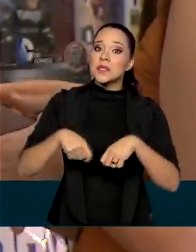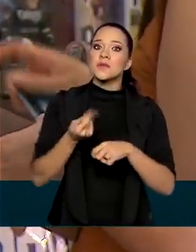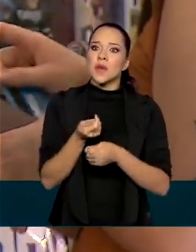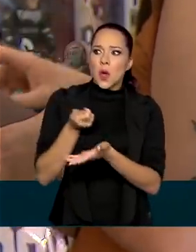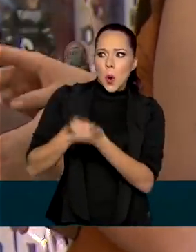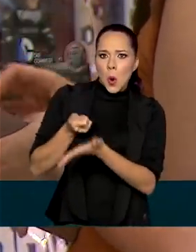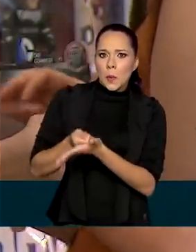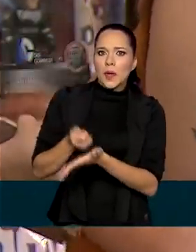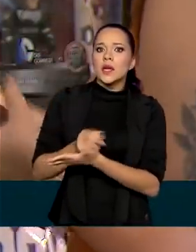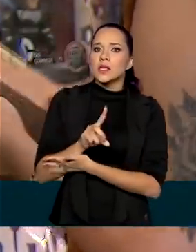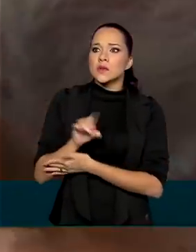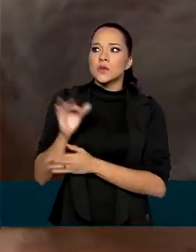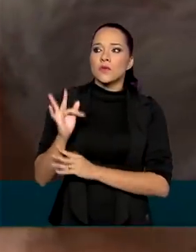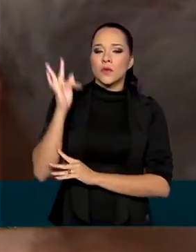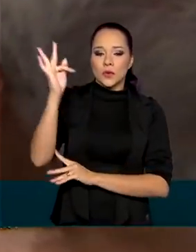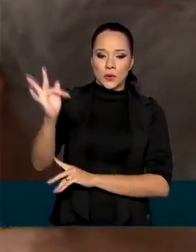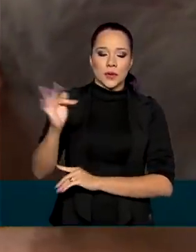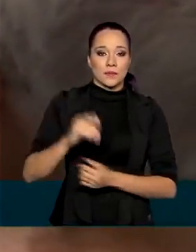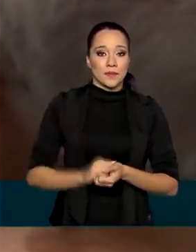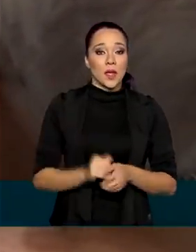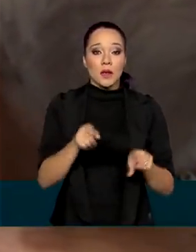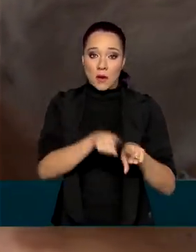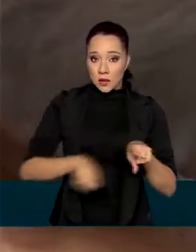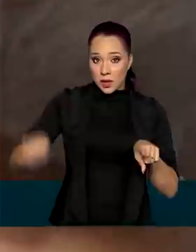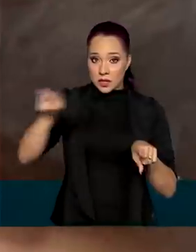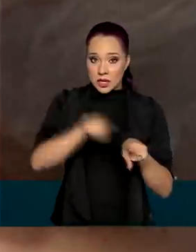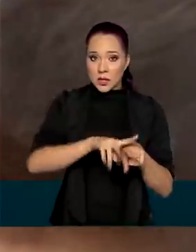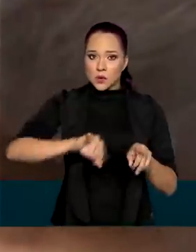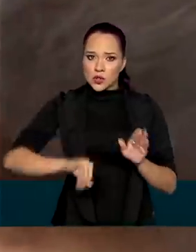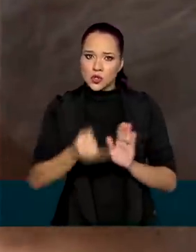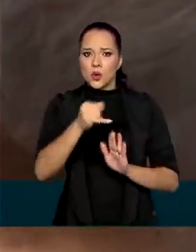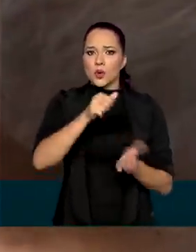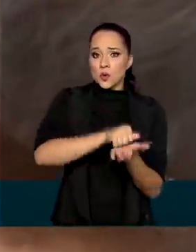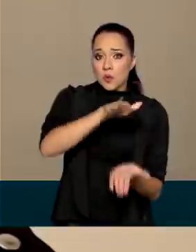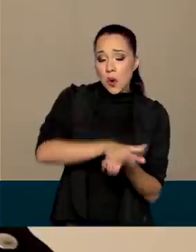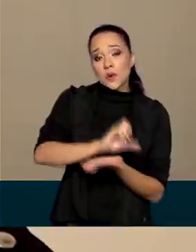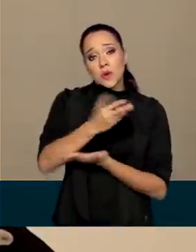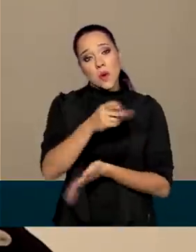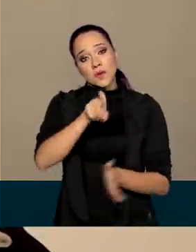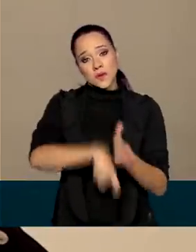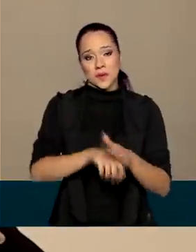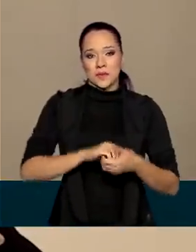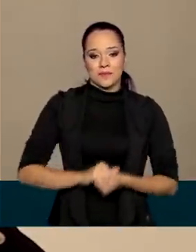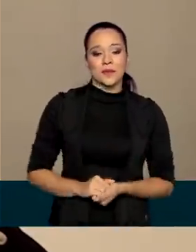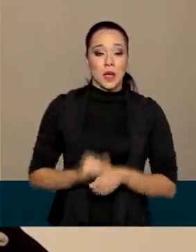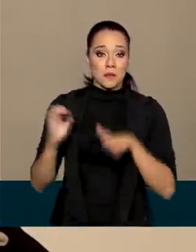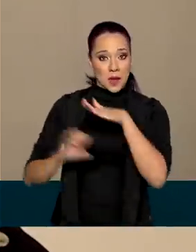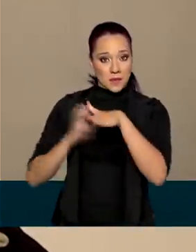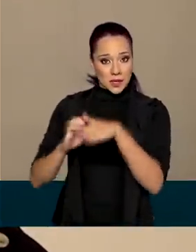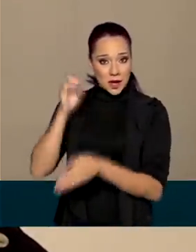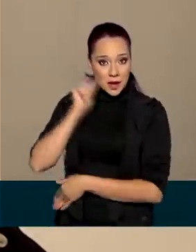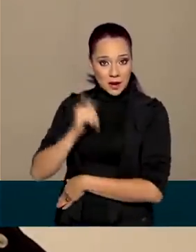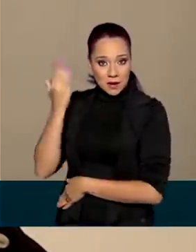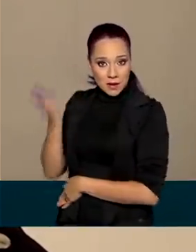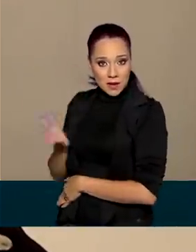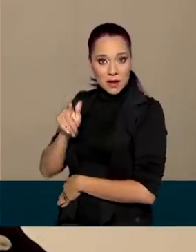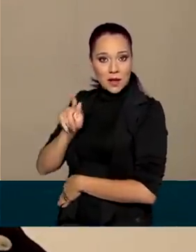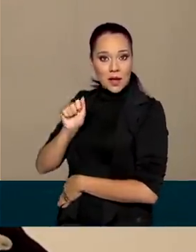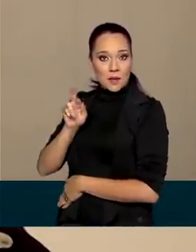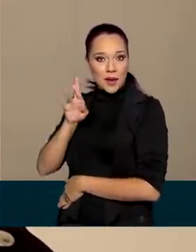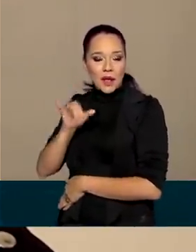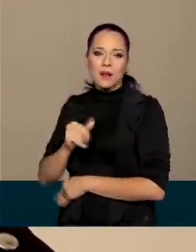cobranças em datas futuras, com atualizações de juros, multas ou descontos. Para a empresária Gabriela, mais